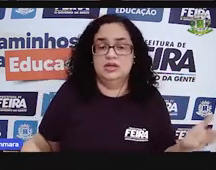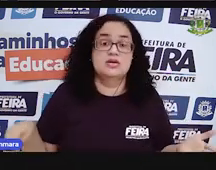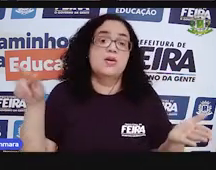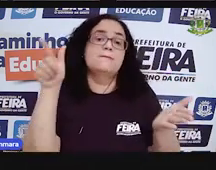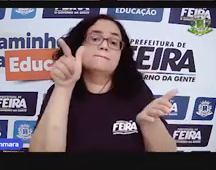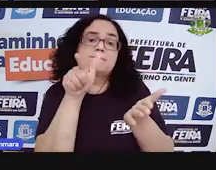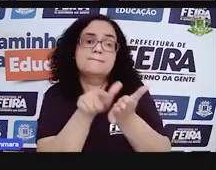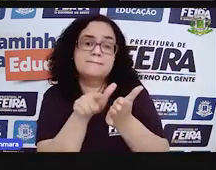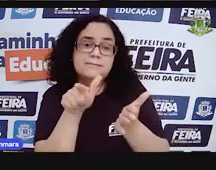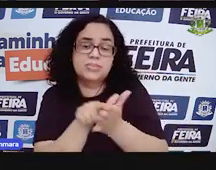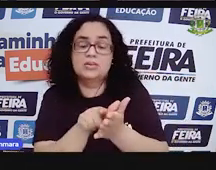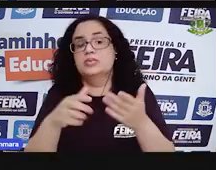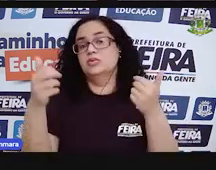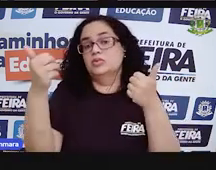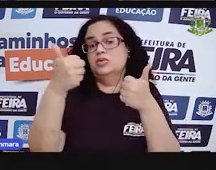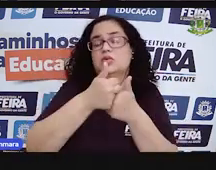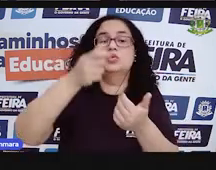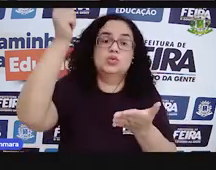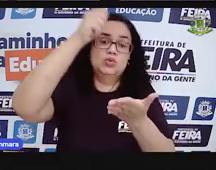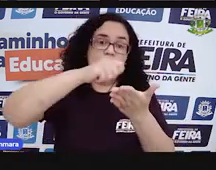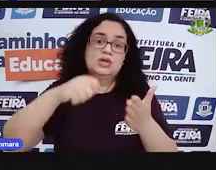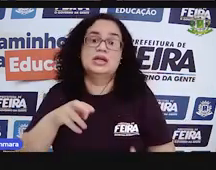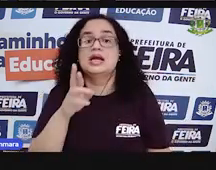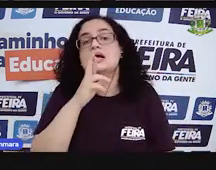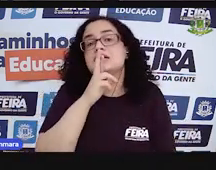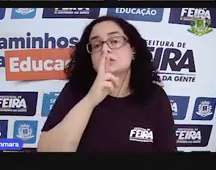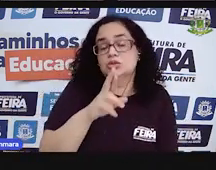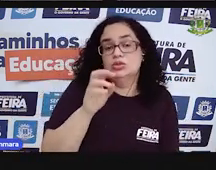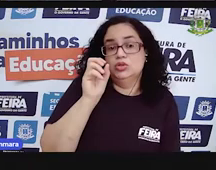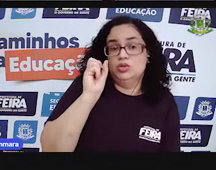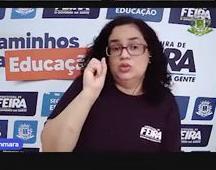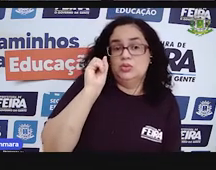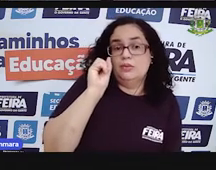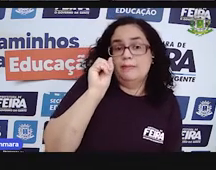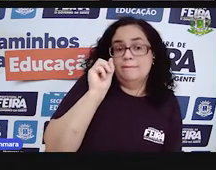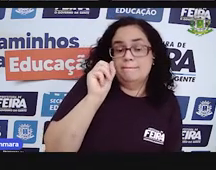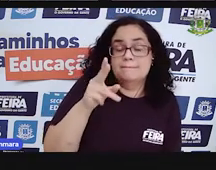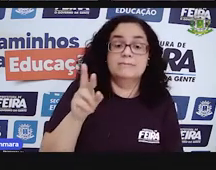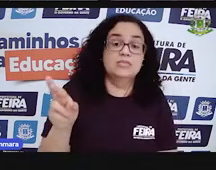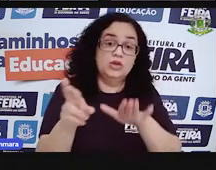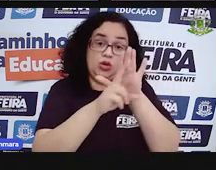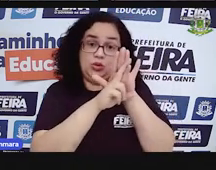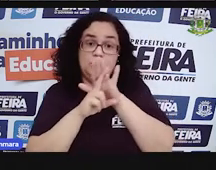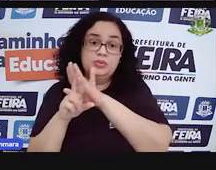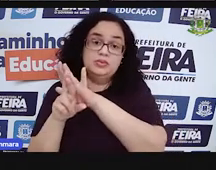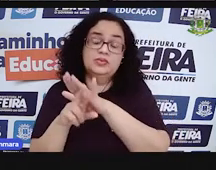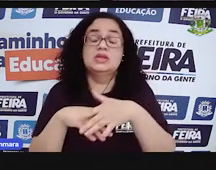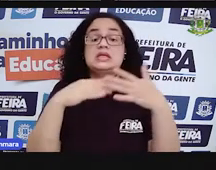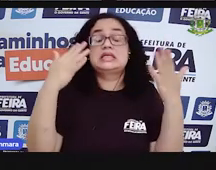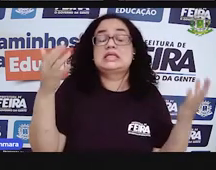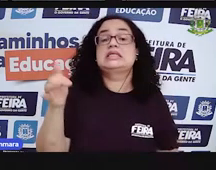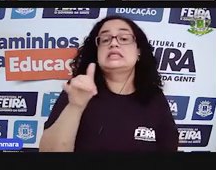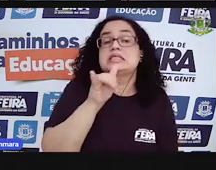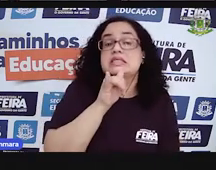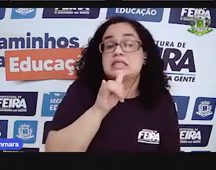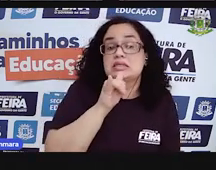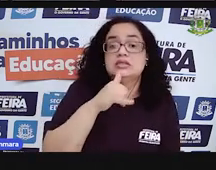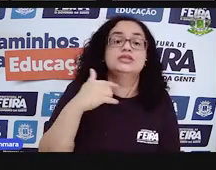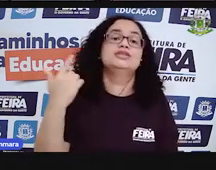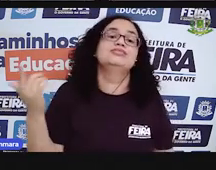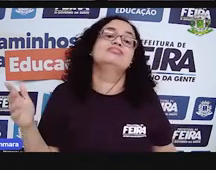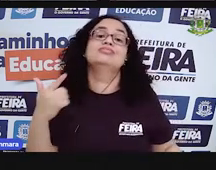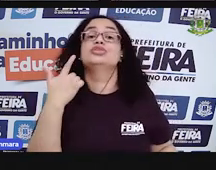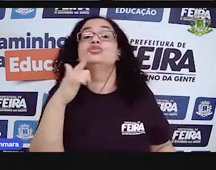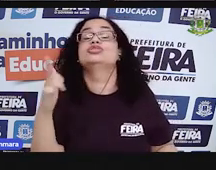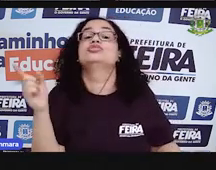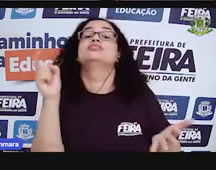papel que você tem aí perto de você e anota esse resultado, tá bom? Porque eu quero te mostrar uma coisa. E se por acaso a gente não tiver a calculadora?